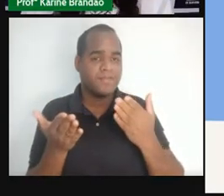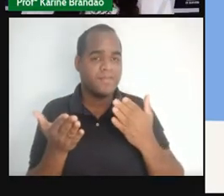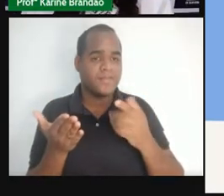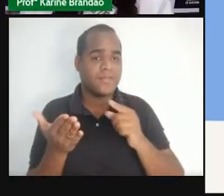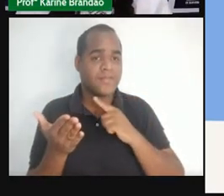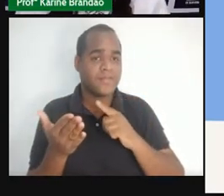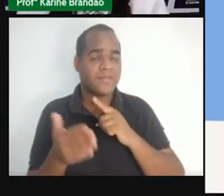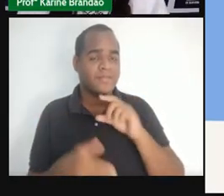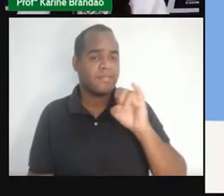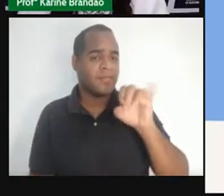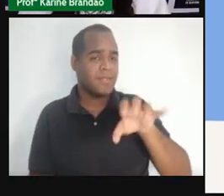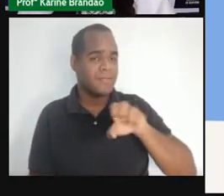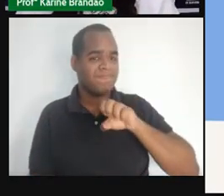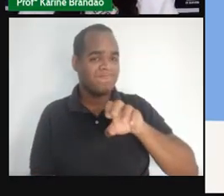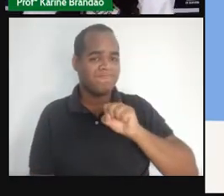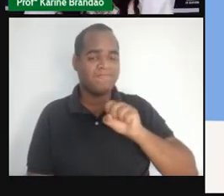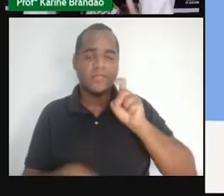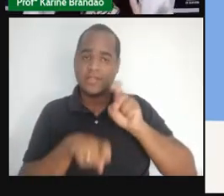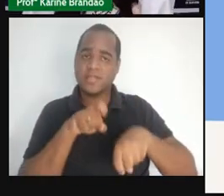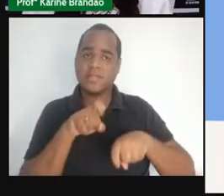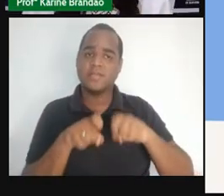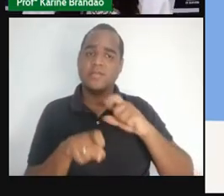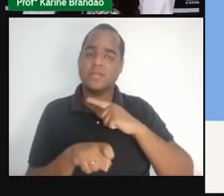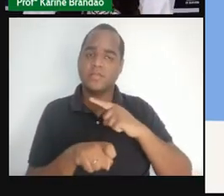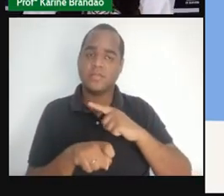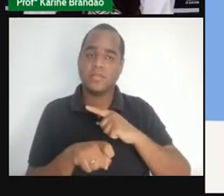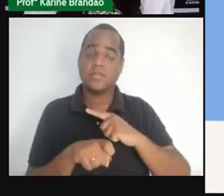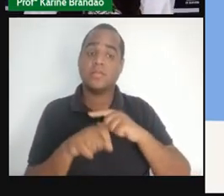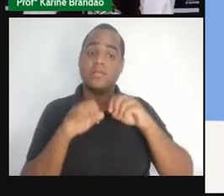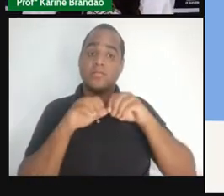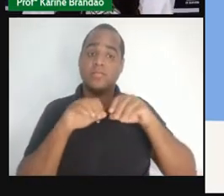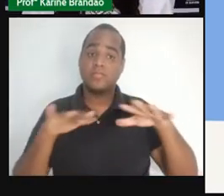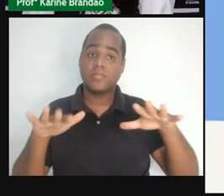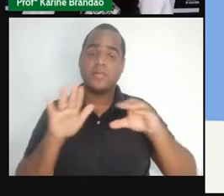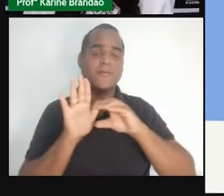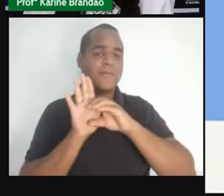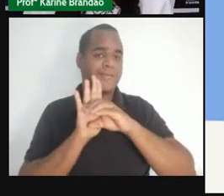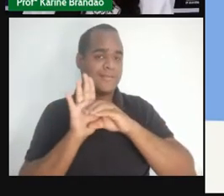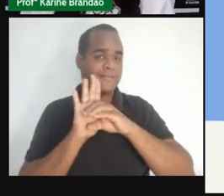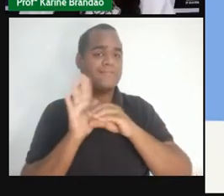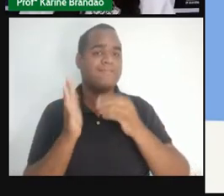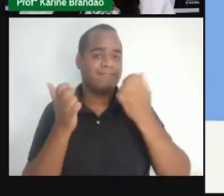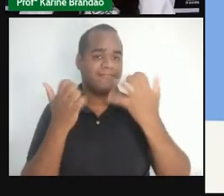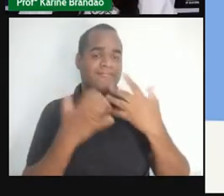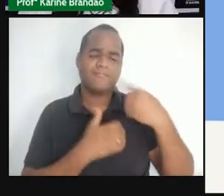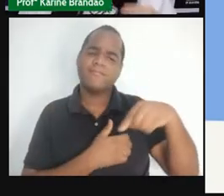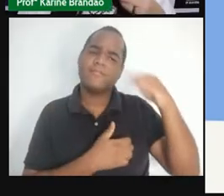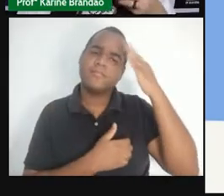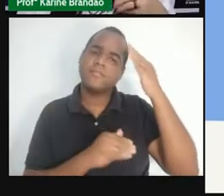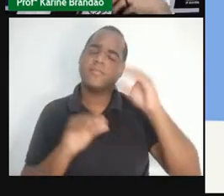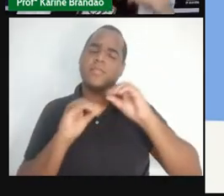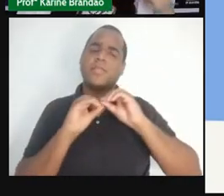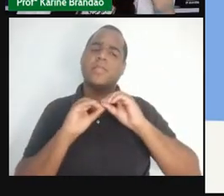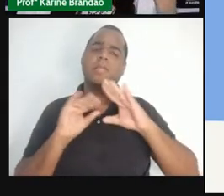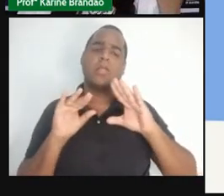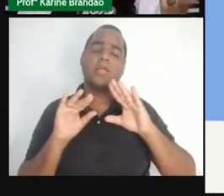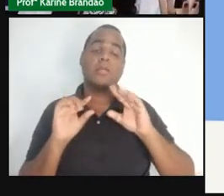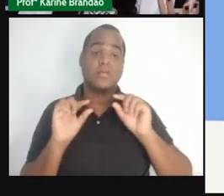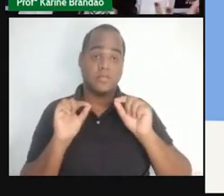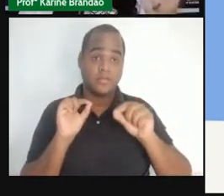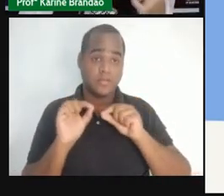infecções sexualmente transmissíveis. Uma ampliação desse conceito. Porque muitas vezes, essas